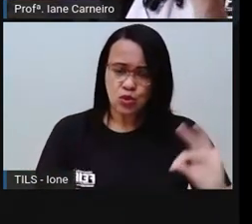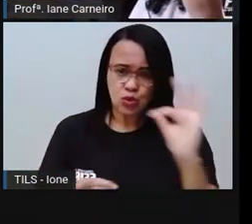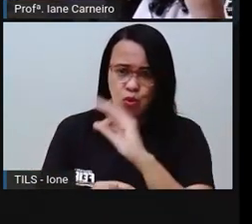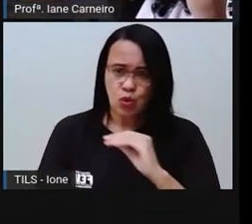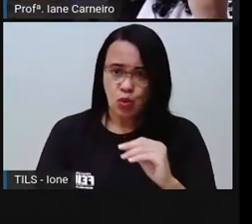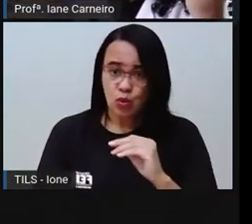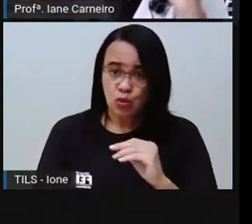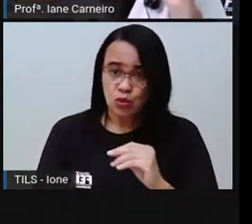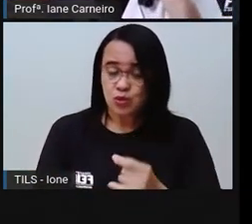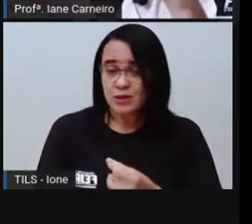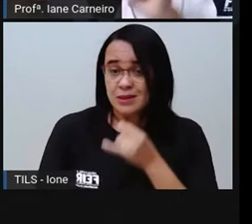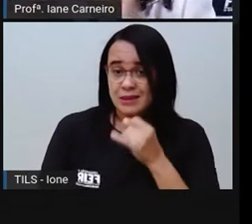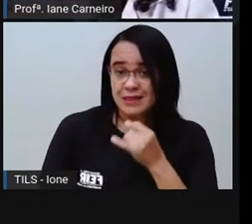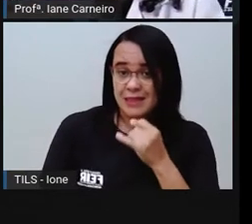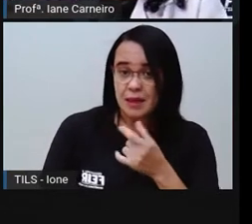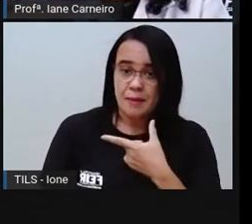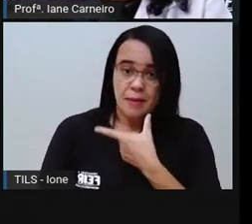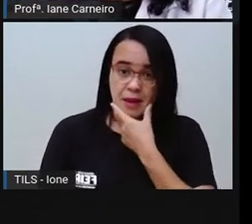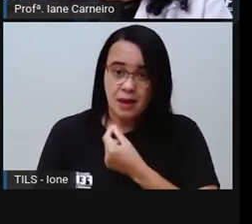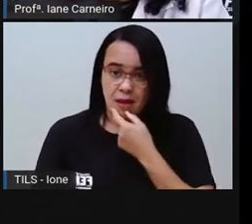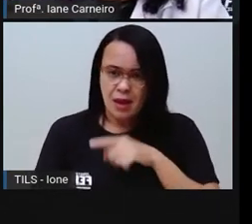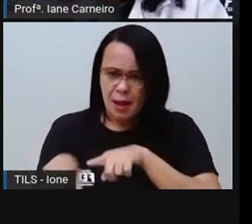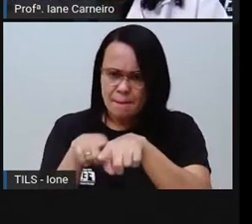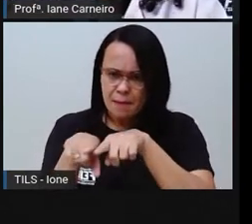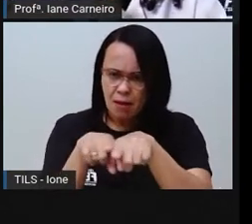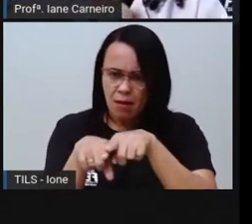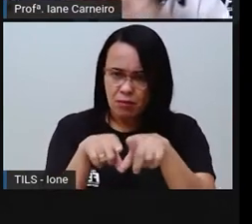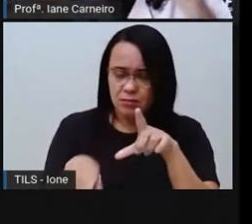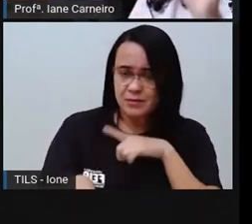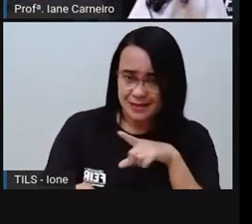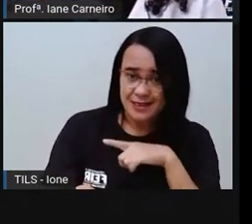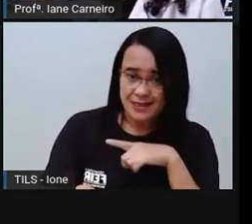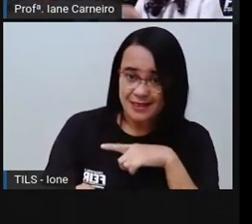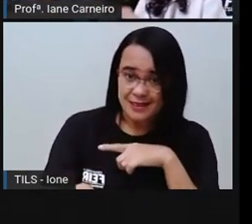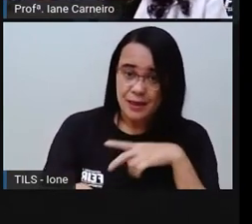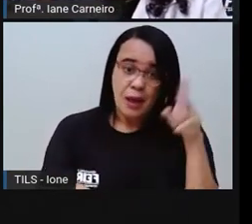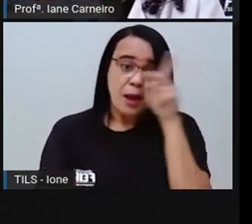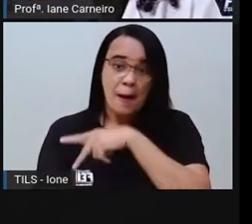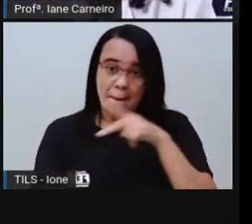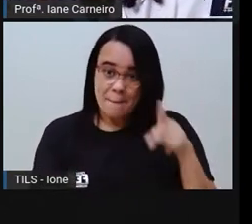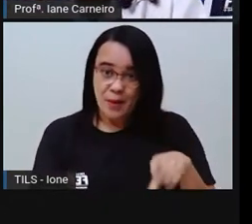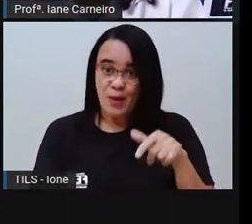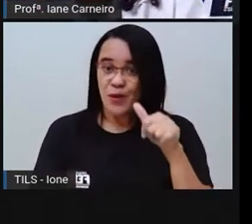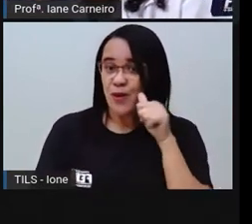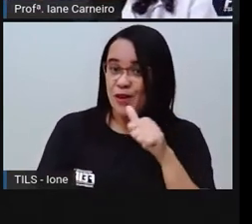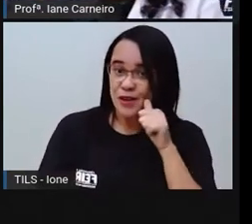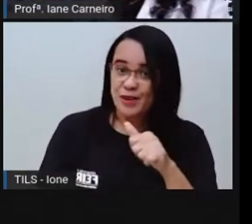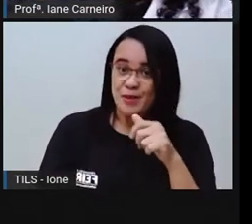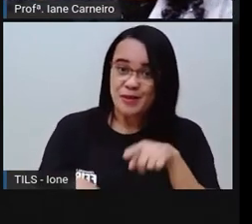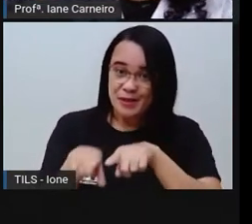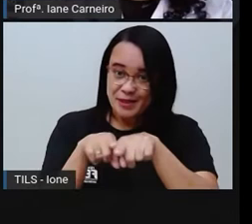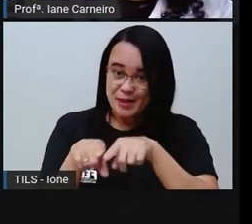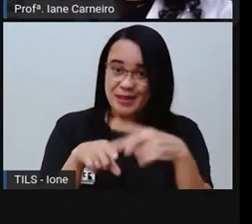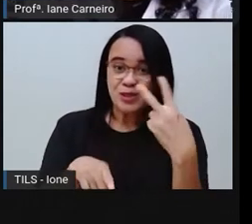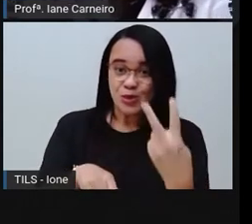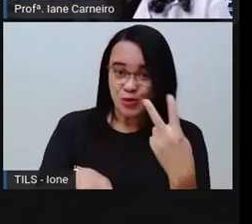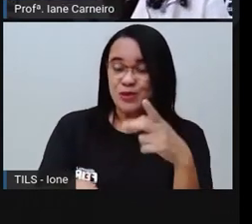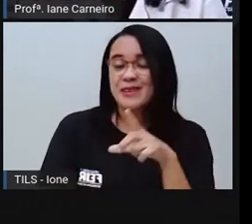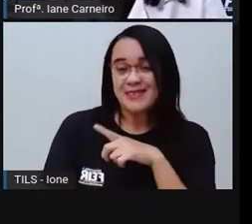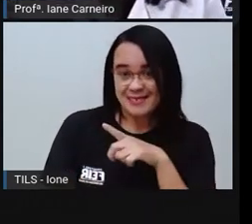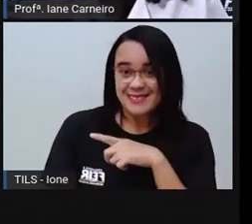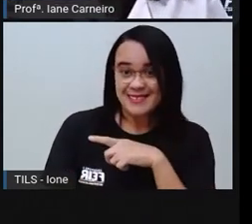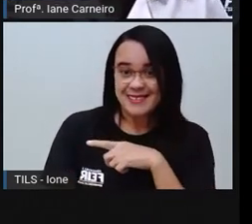por exemplo, tenho duas irmãs. Você tem quantos irmãos, né? Seu colega, seu vizinho aí da rua, tem quantos irmãos, né?